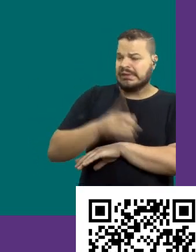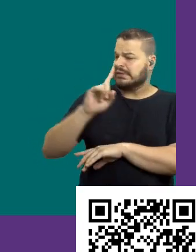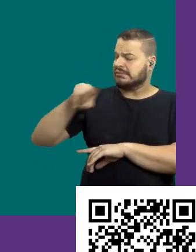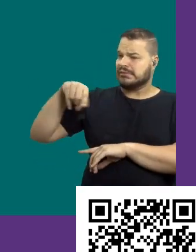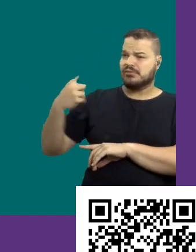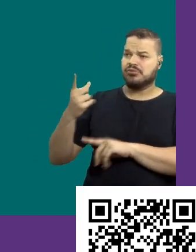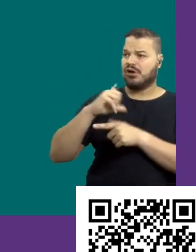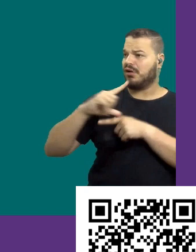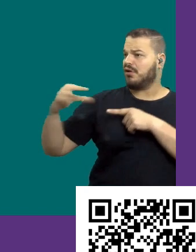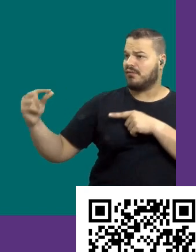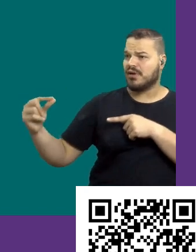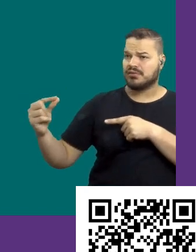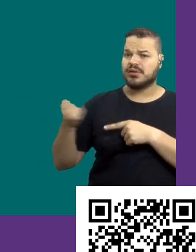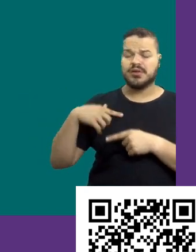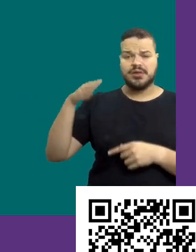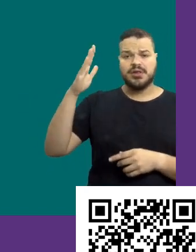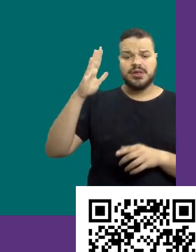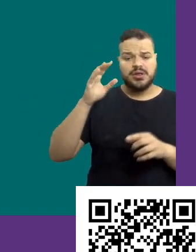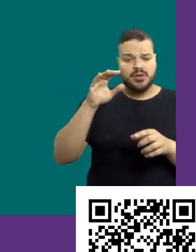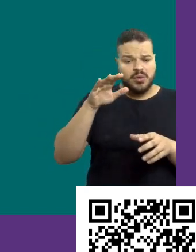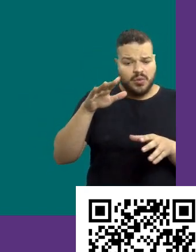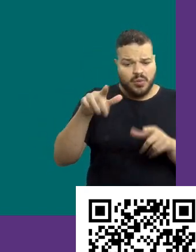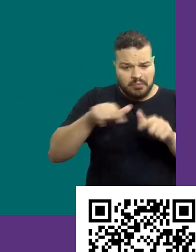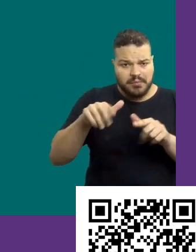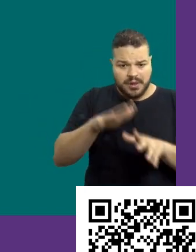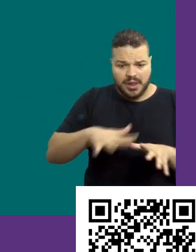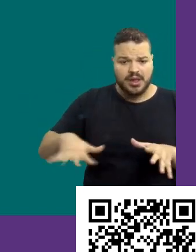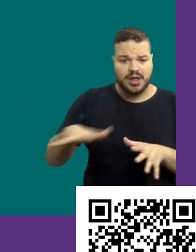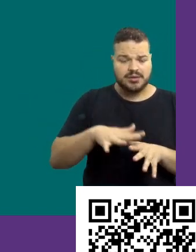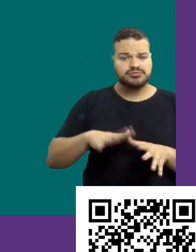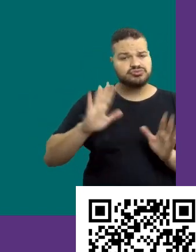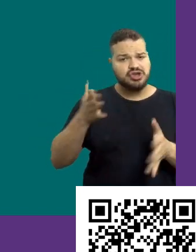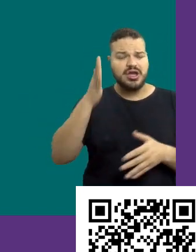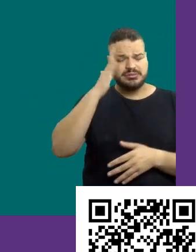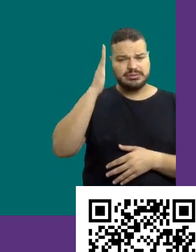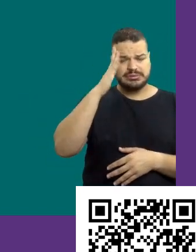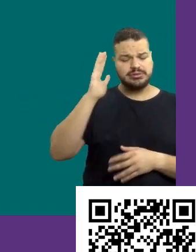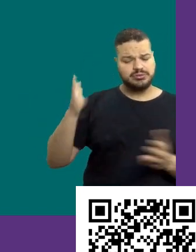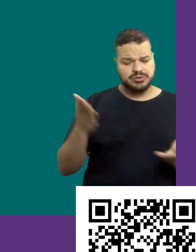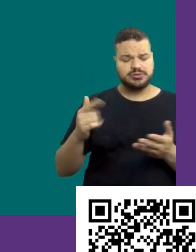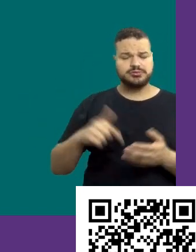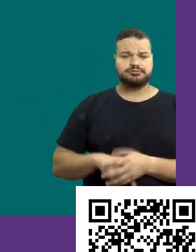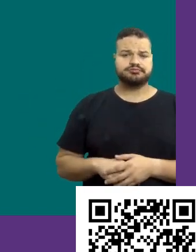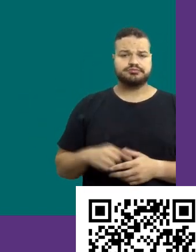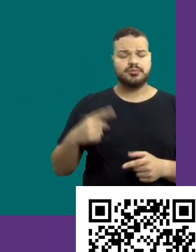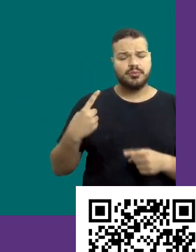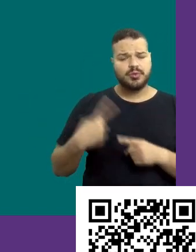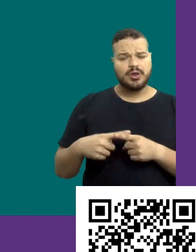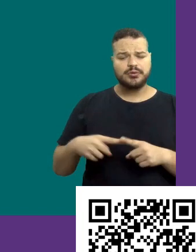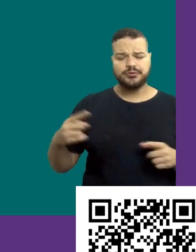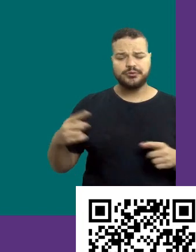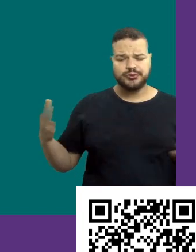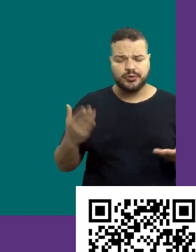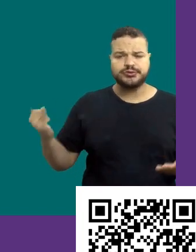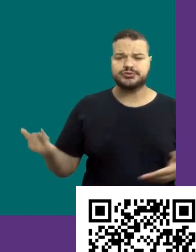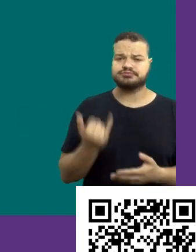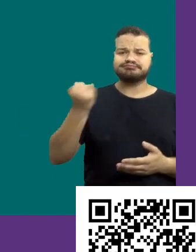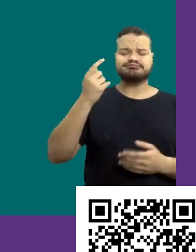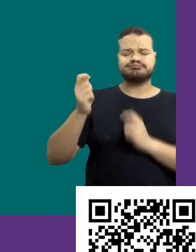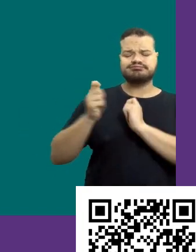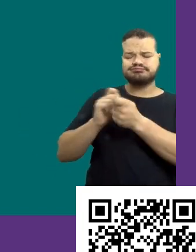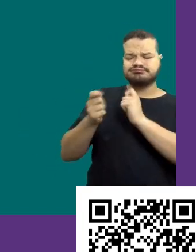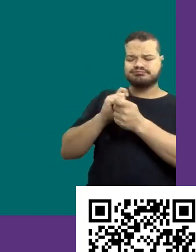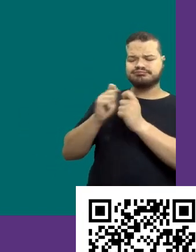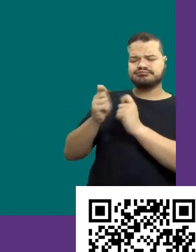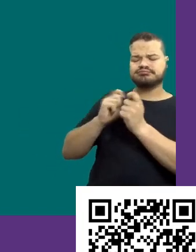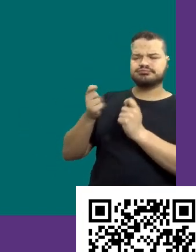E o mercado já entendeu isso. Por isso que hoje, tão importante quanto me convencer em uma entrevista de emprego que